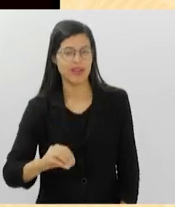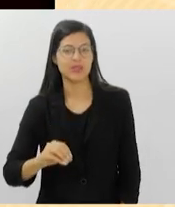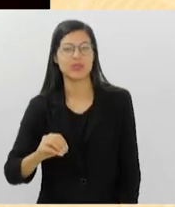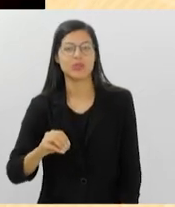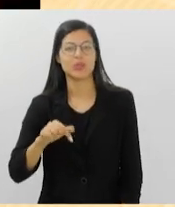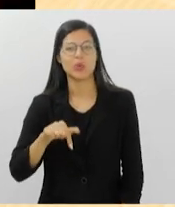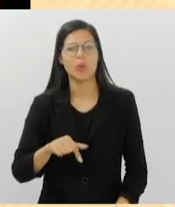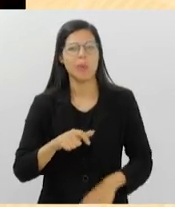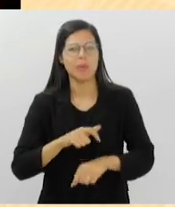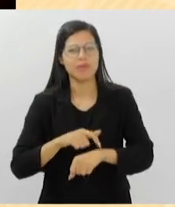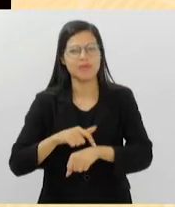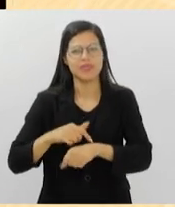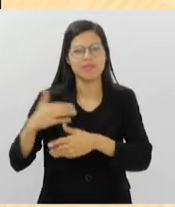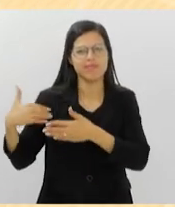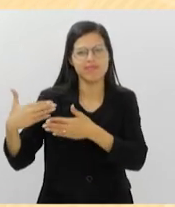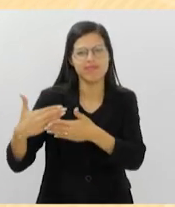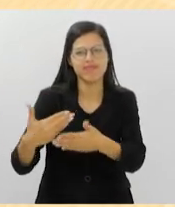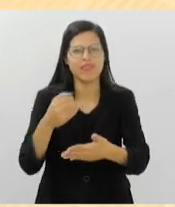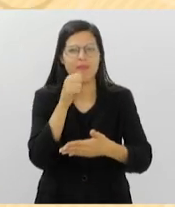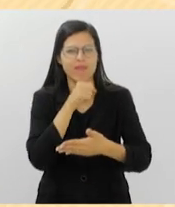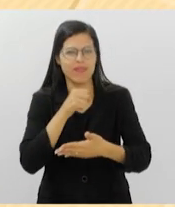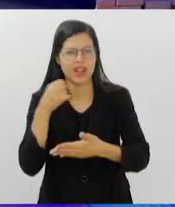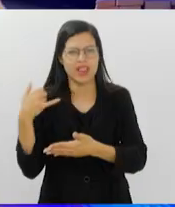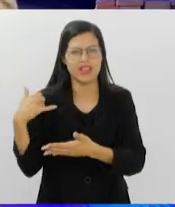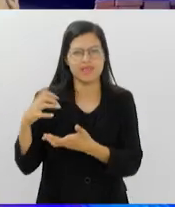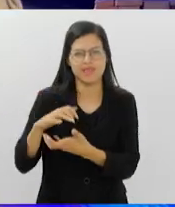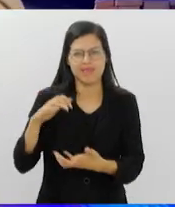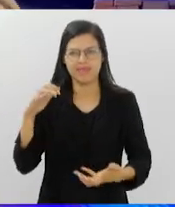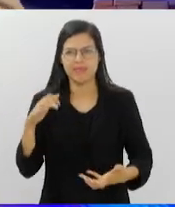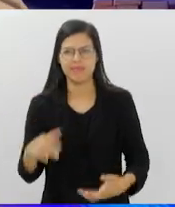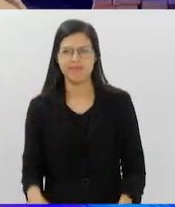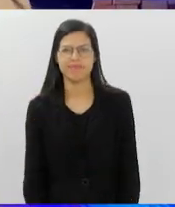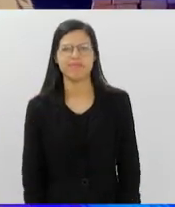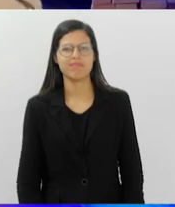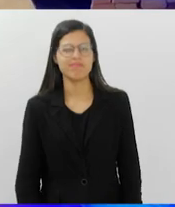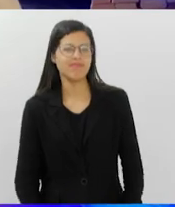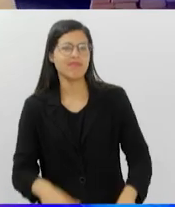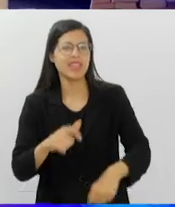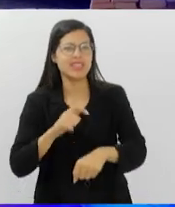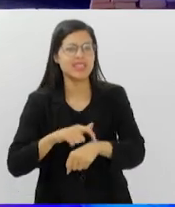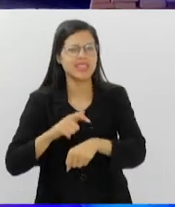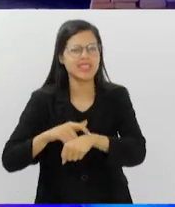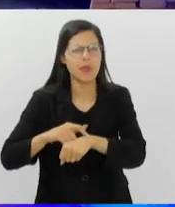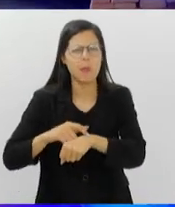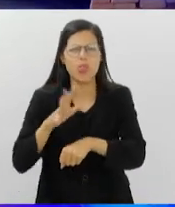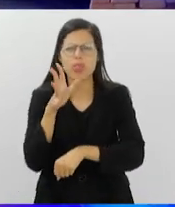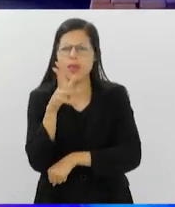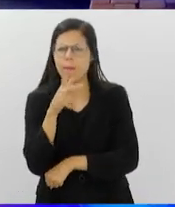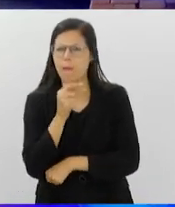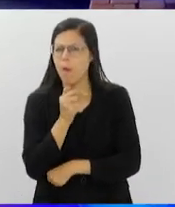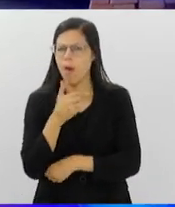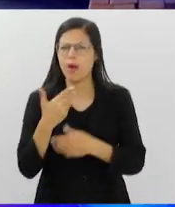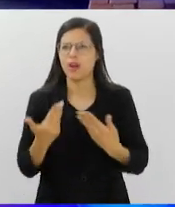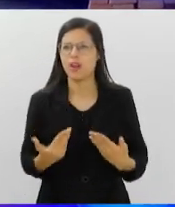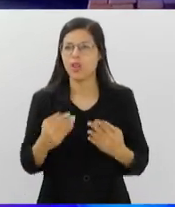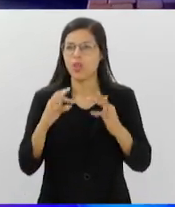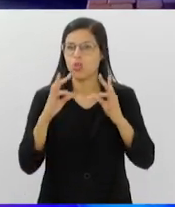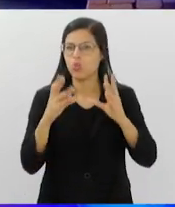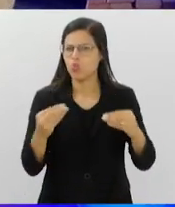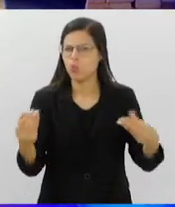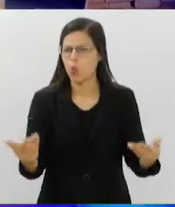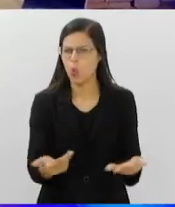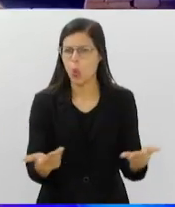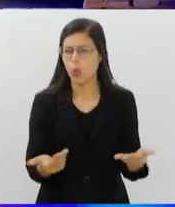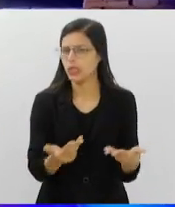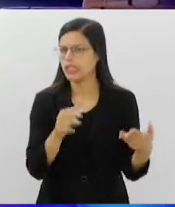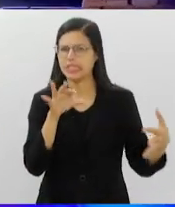noções de tempo e envelhecimento na espera pelo tal de Beltrano. Há quanto tempo o tempo dura? Tudo aqui hoje será sobre tempo.